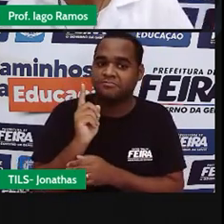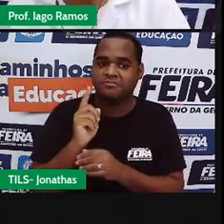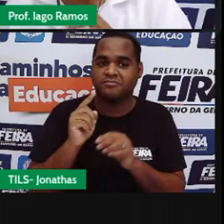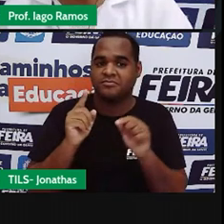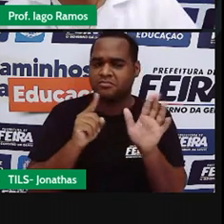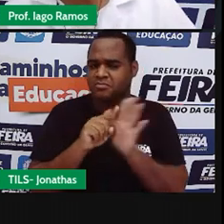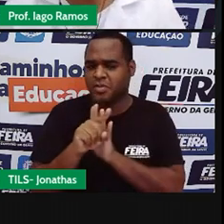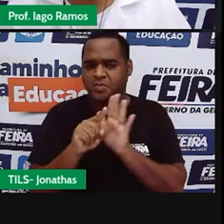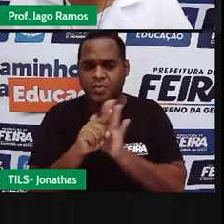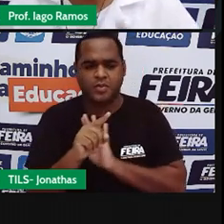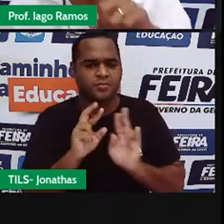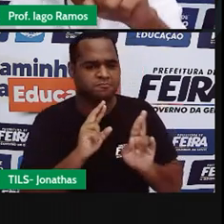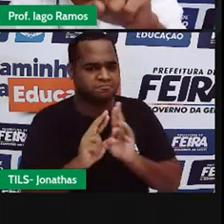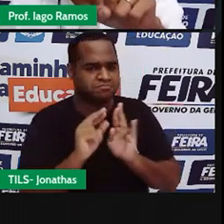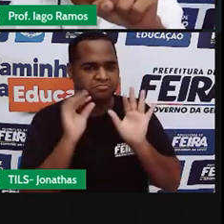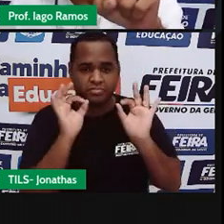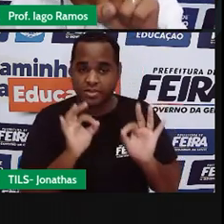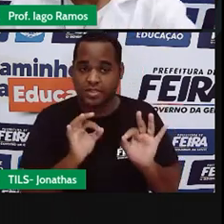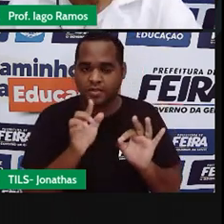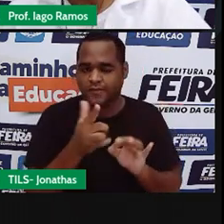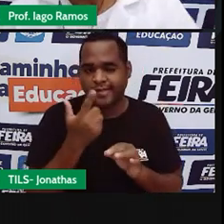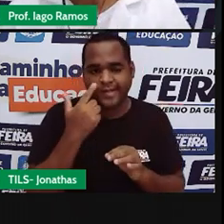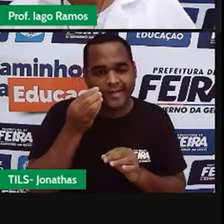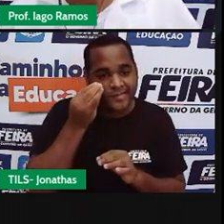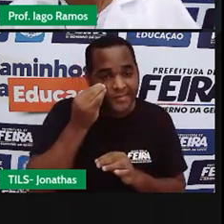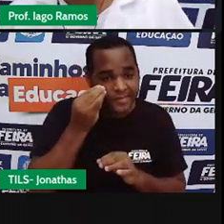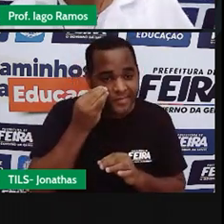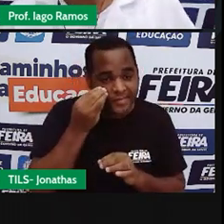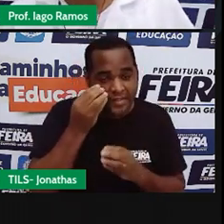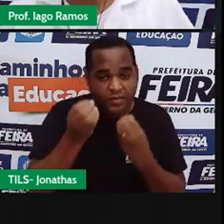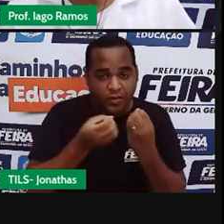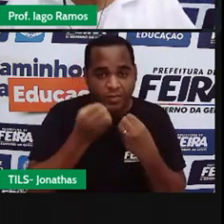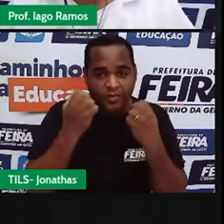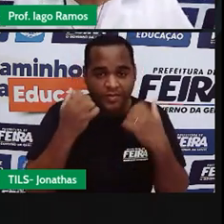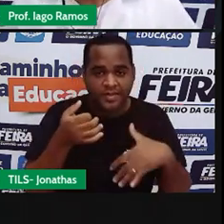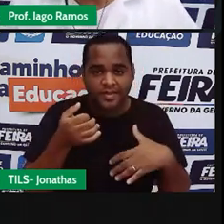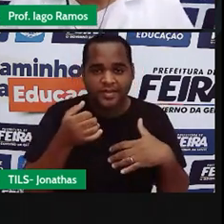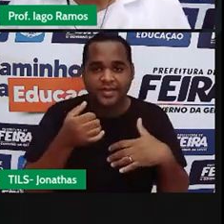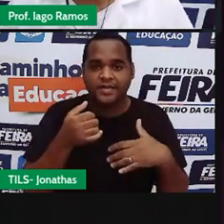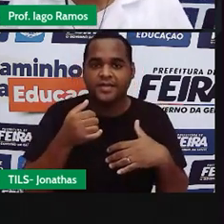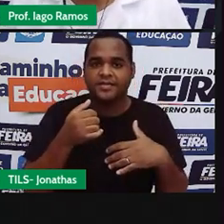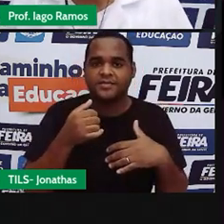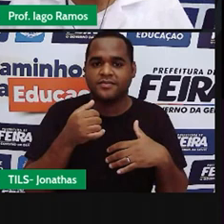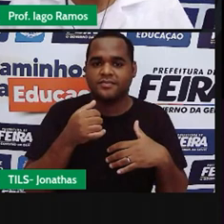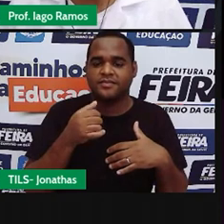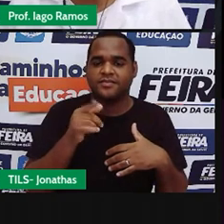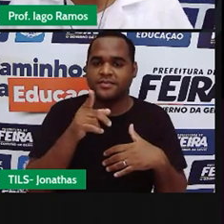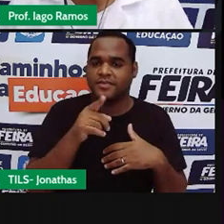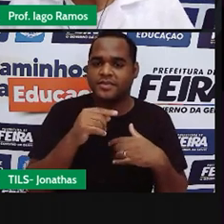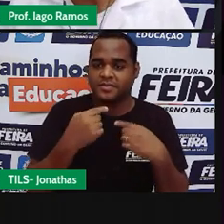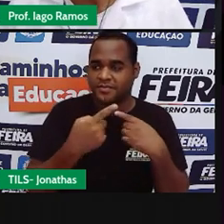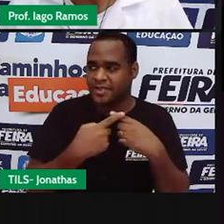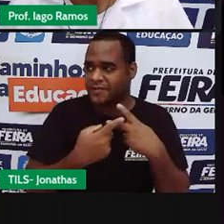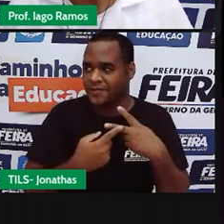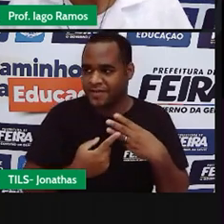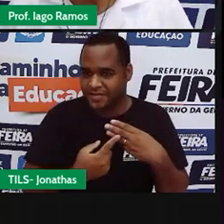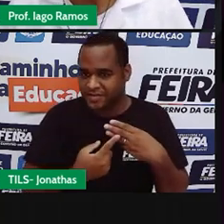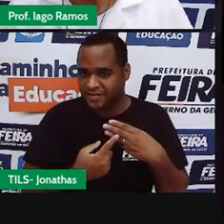perguntas para você responder deixa eu te mostrar ó start vai aparecer a primeira pergunta